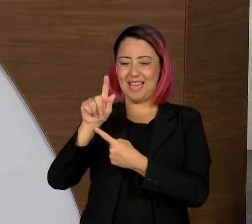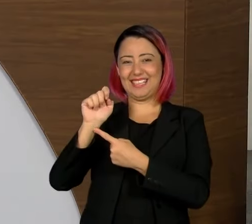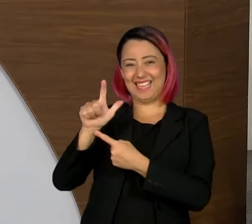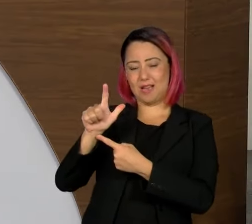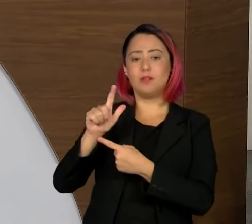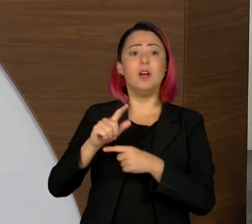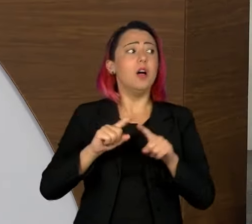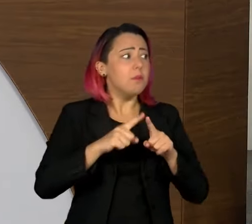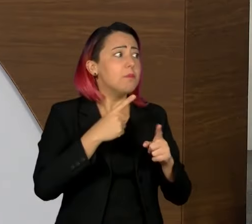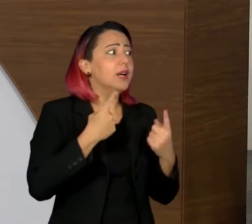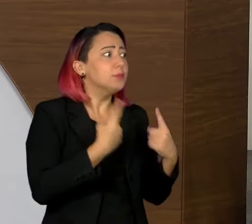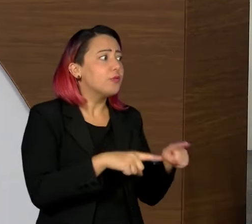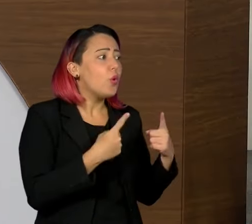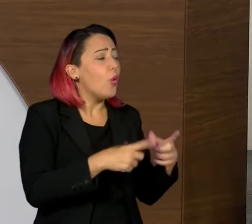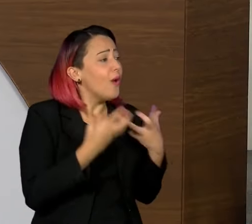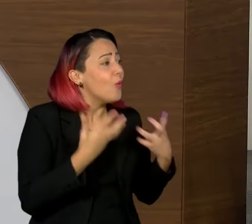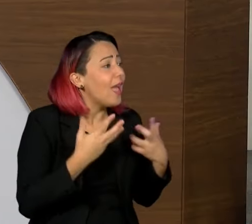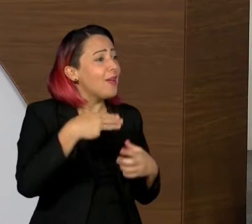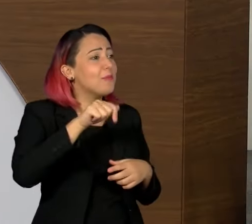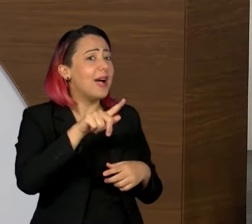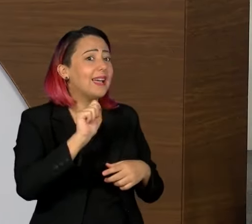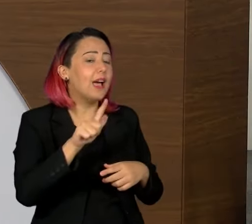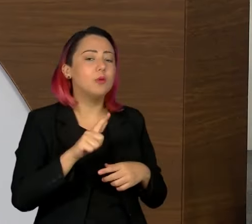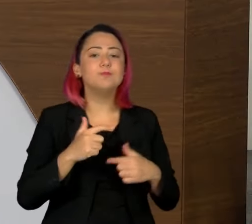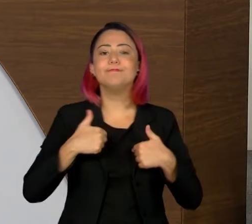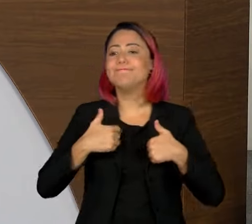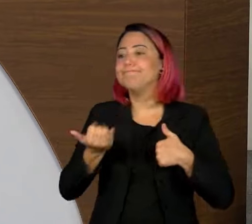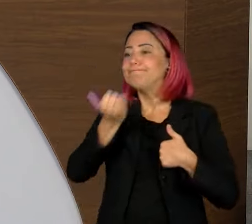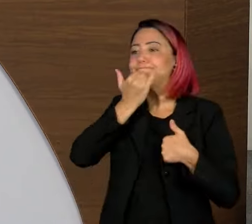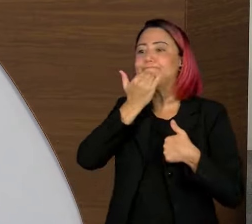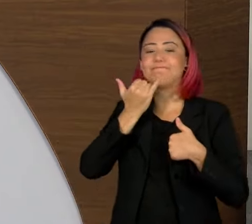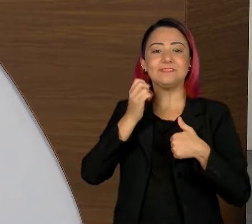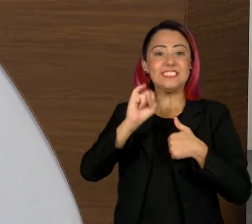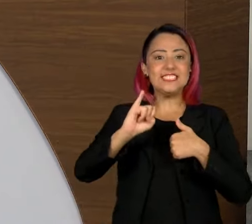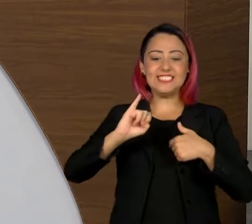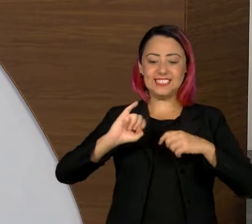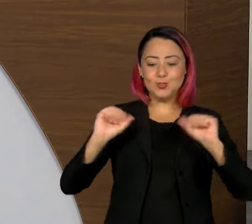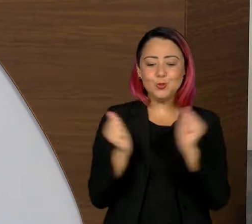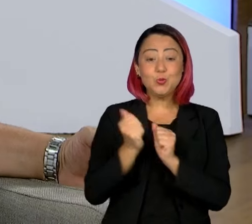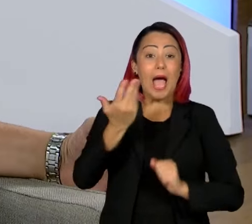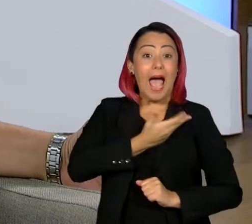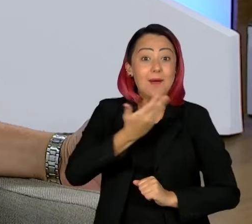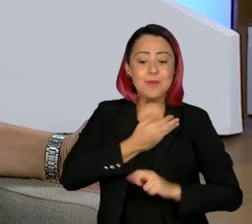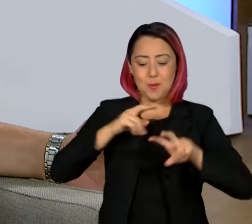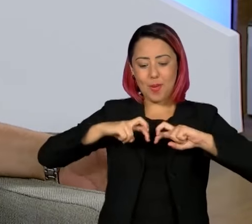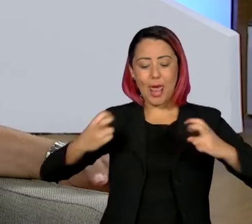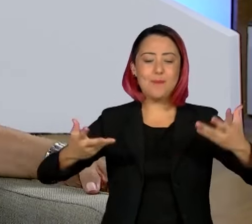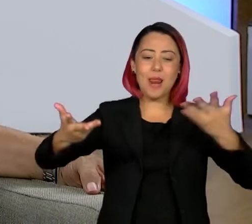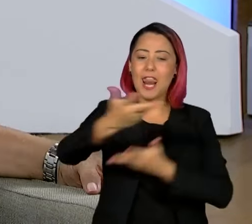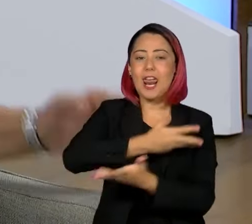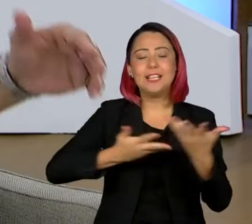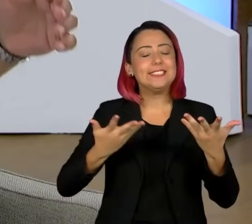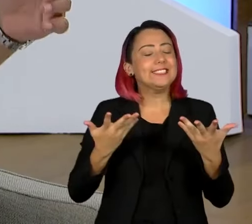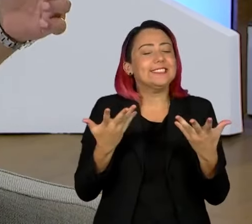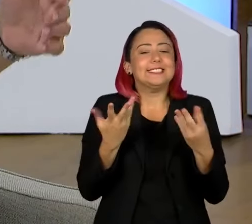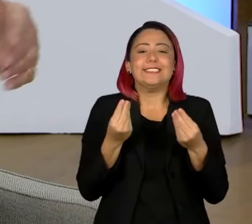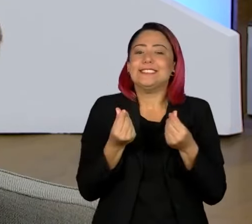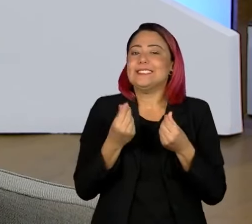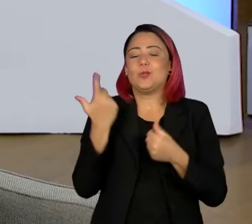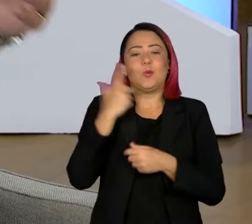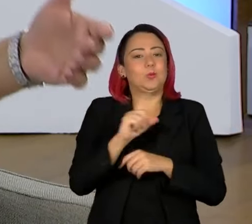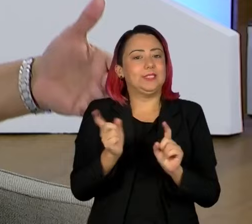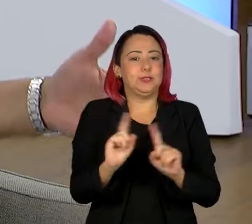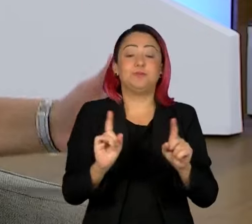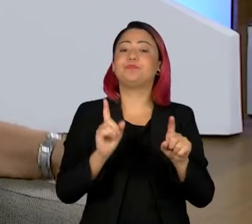mas eu preciso do Magal nessas horas. Então, é isso muito que acontece mesmo. É, assim, a vontade de agradar literalmente. Eu nunca recebo